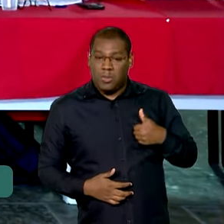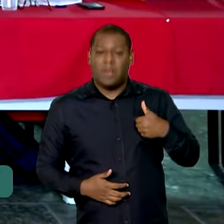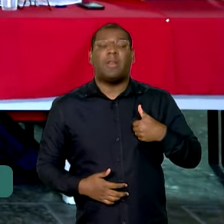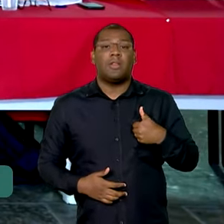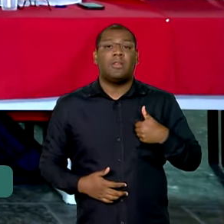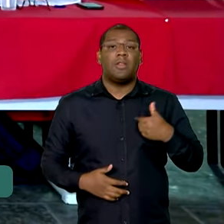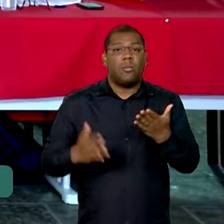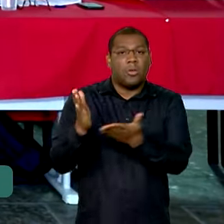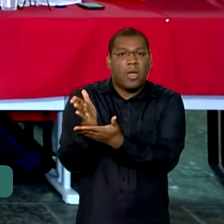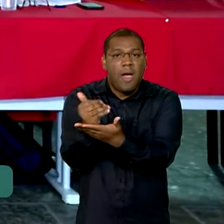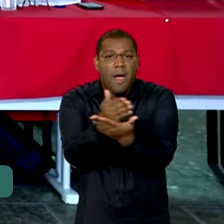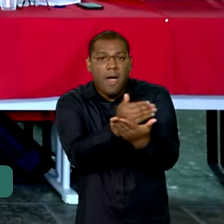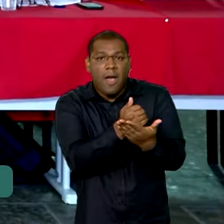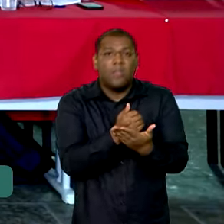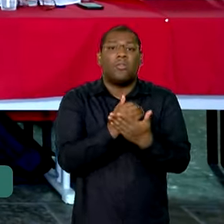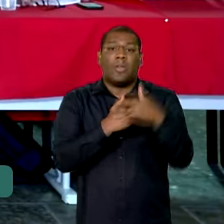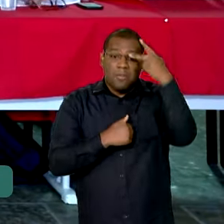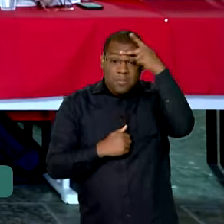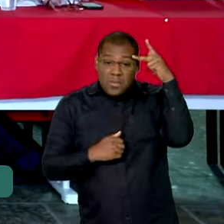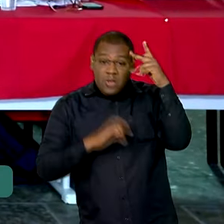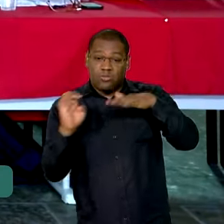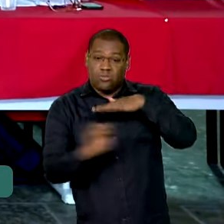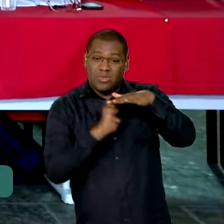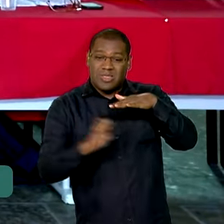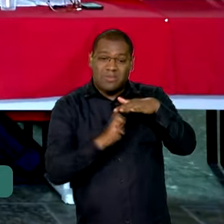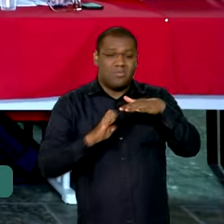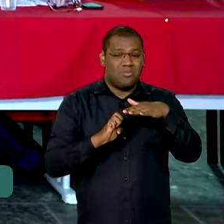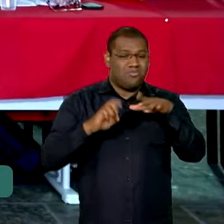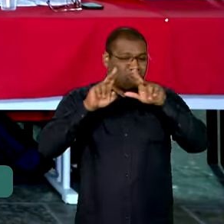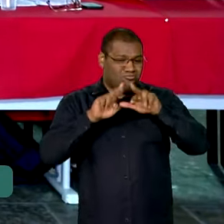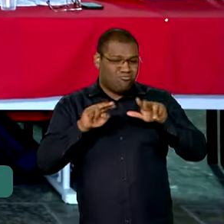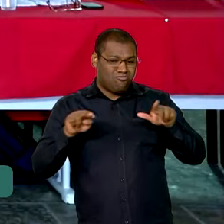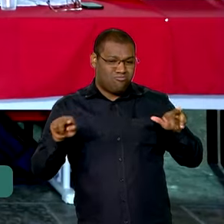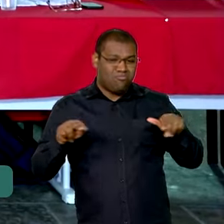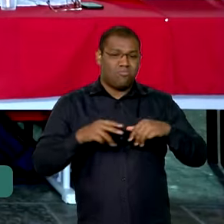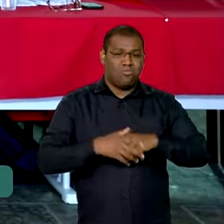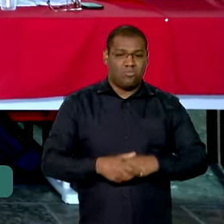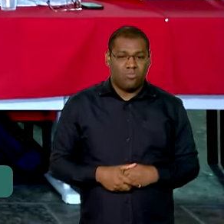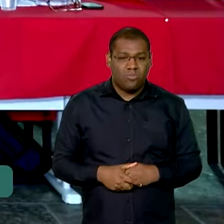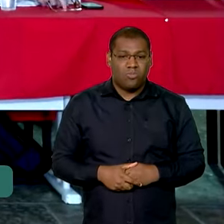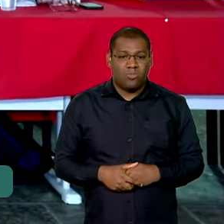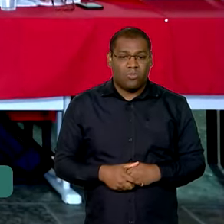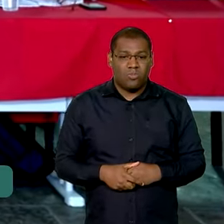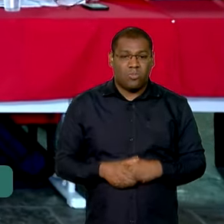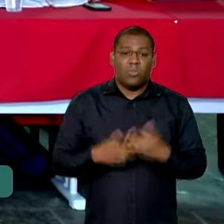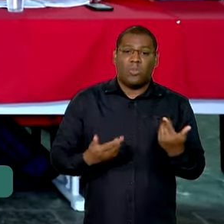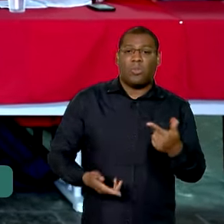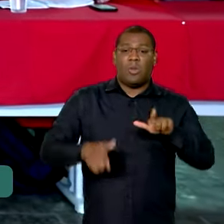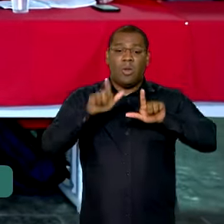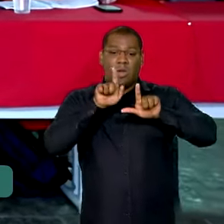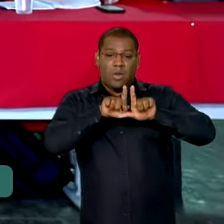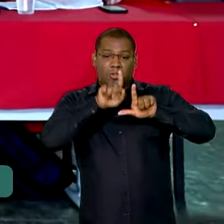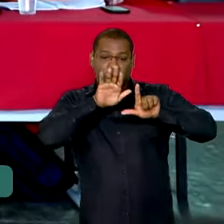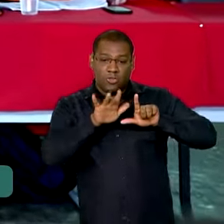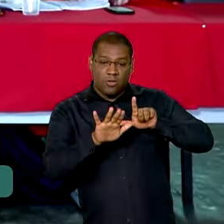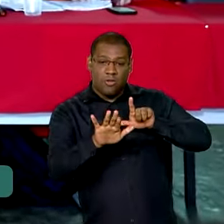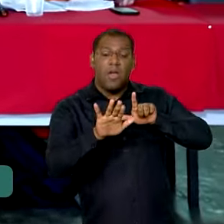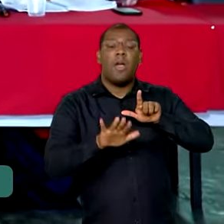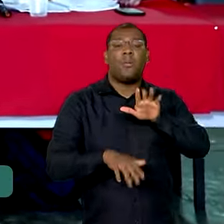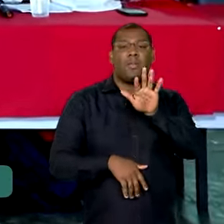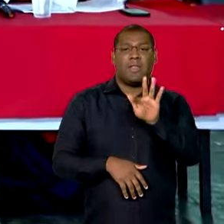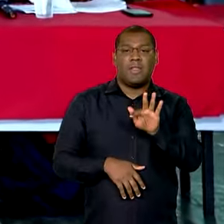onde participaram vários empresários, entre eles, influenciadores como Felipe Neto e outros